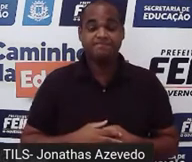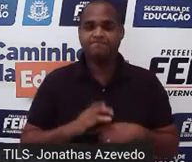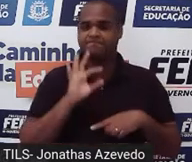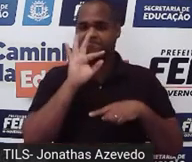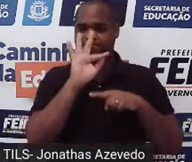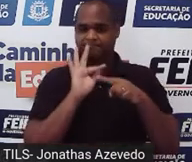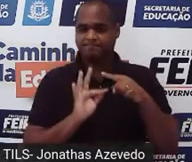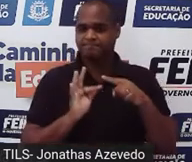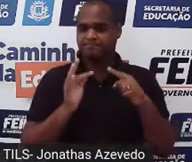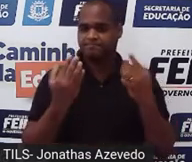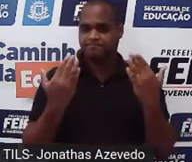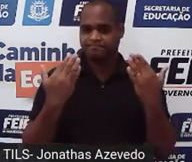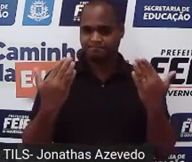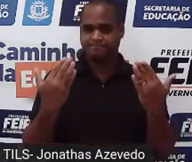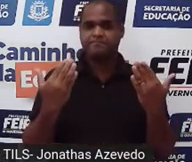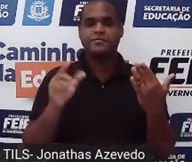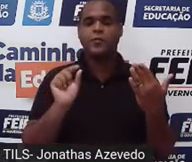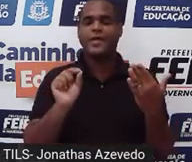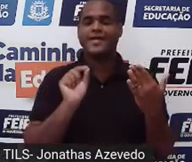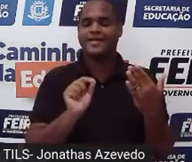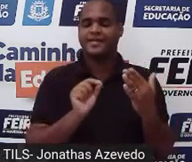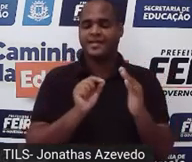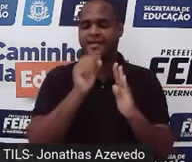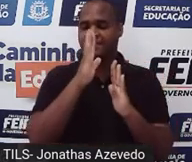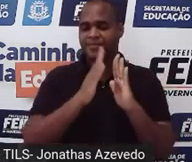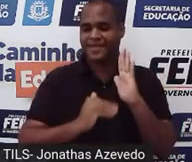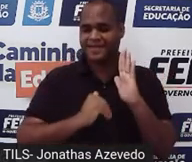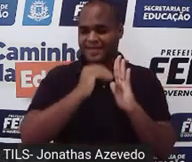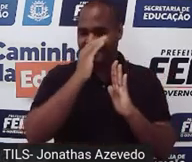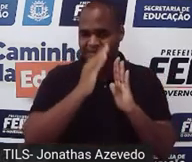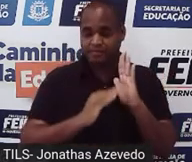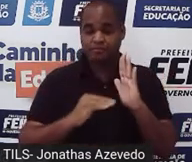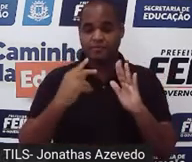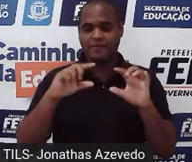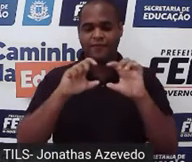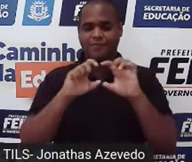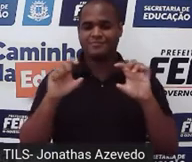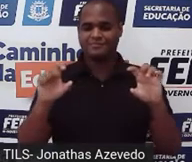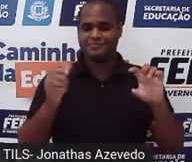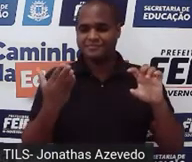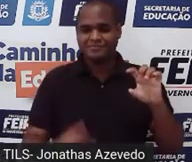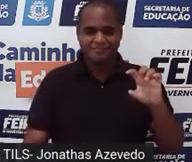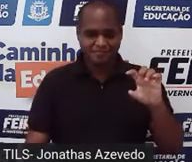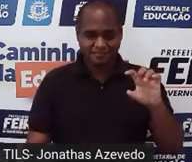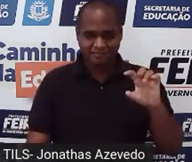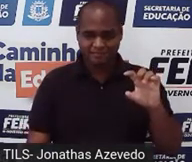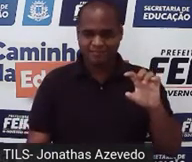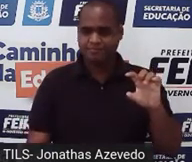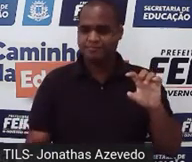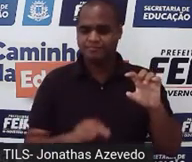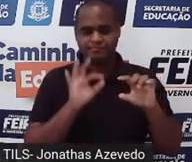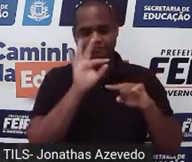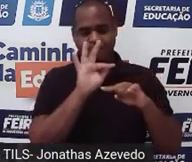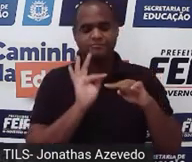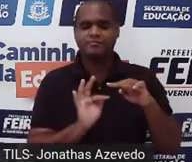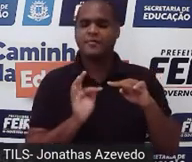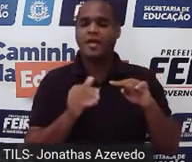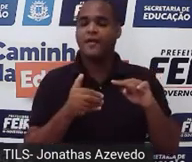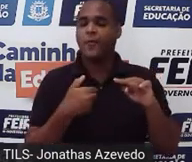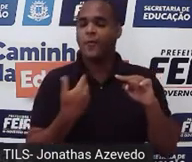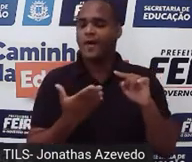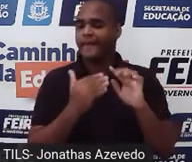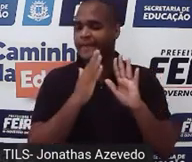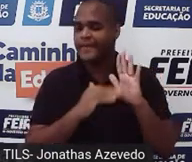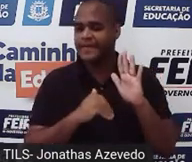representa a parte pintada dessa figura. Qual é a fração que representa a parte